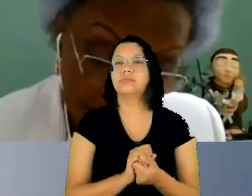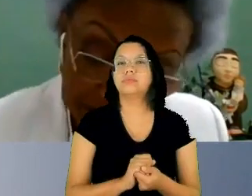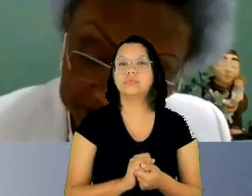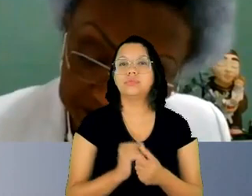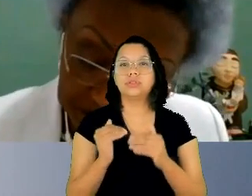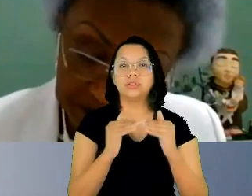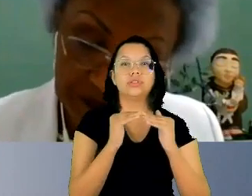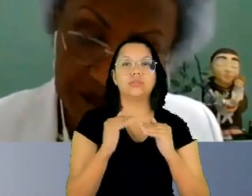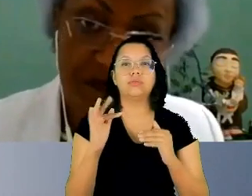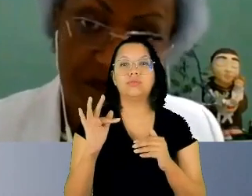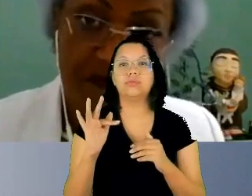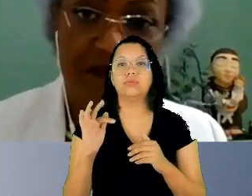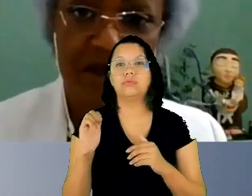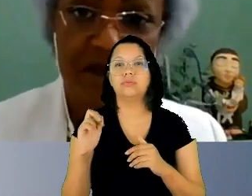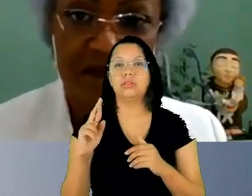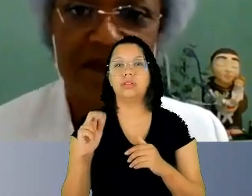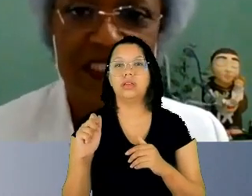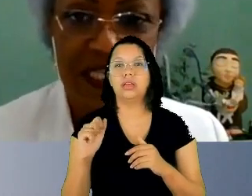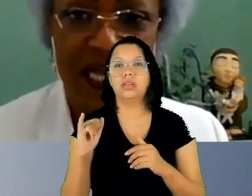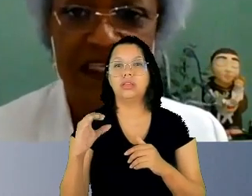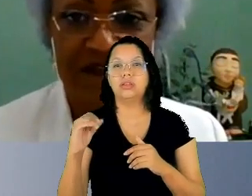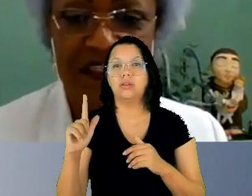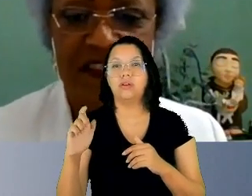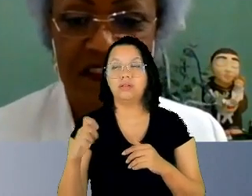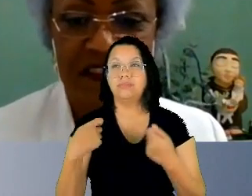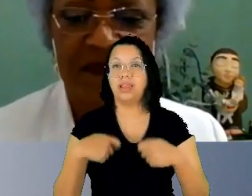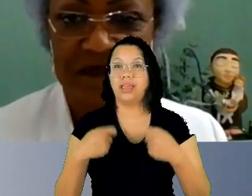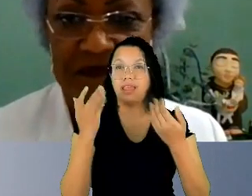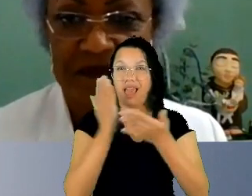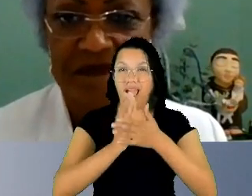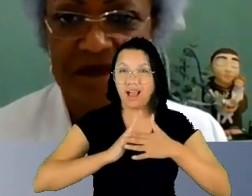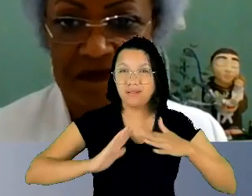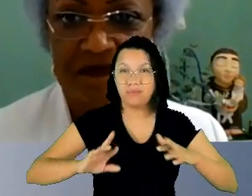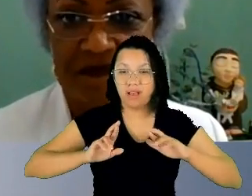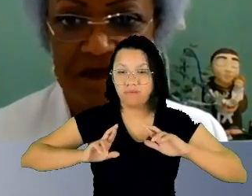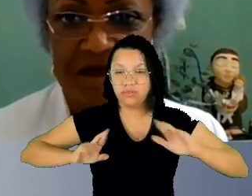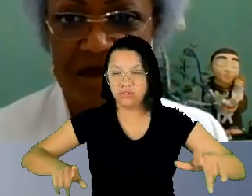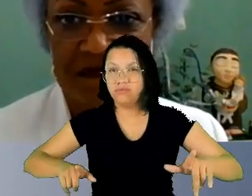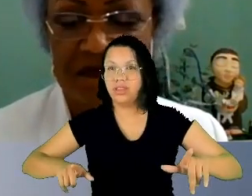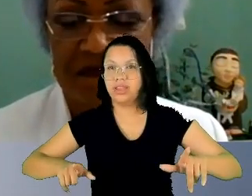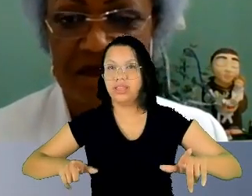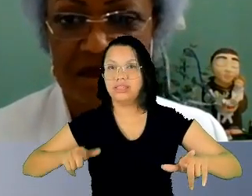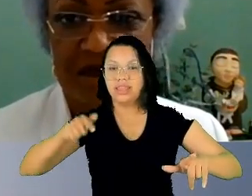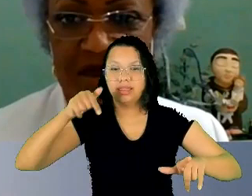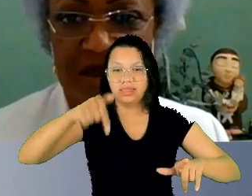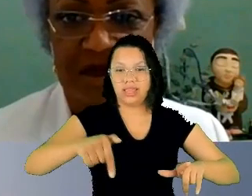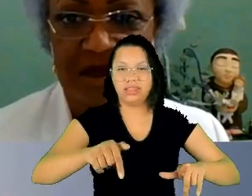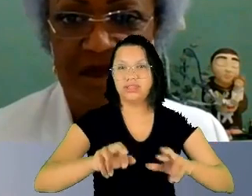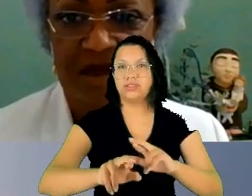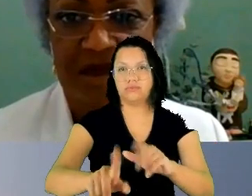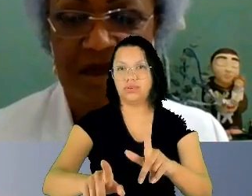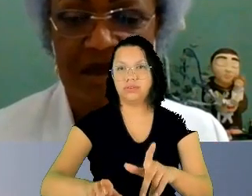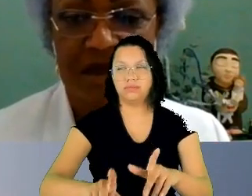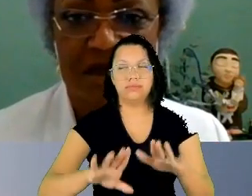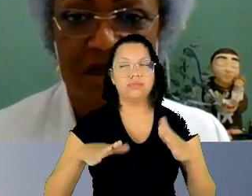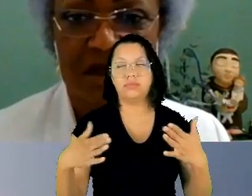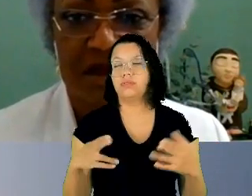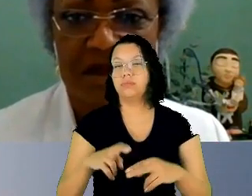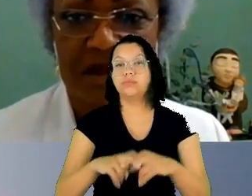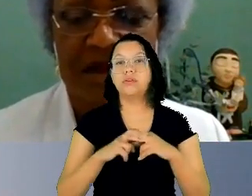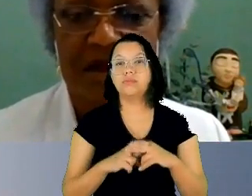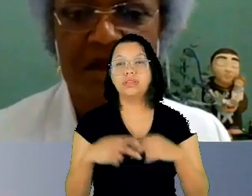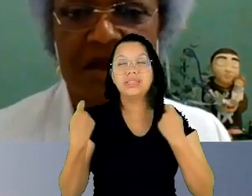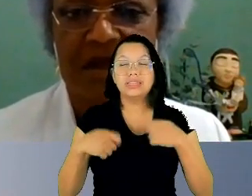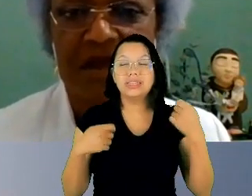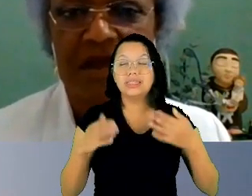preciso romper a indiferença à diferença então em razão dessa necessidade de romper a indiferença à diferença